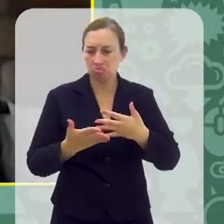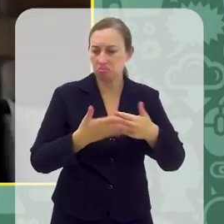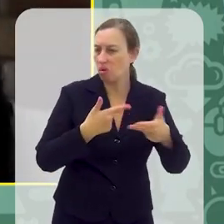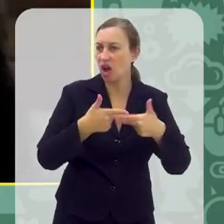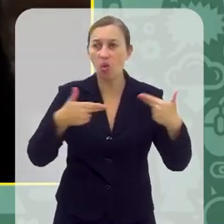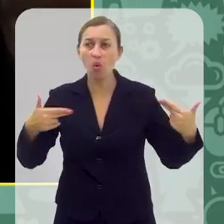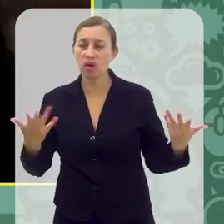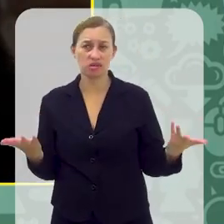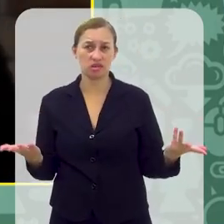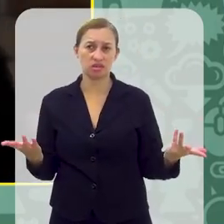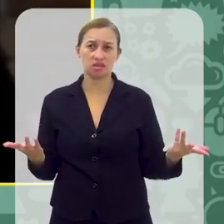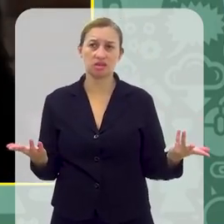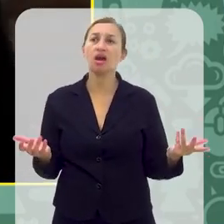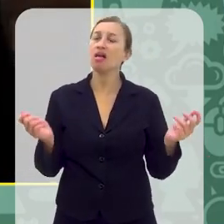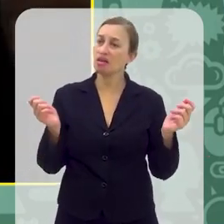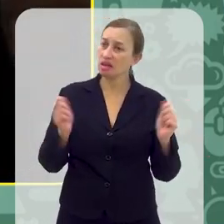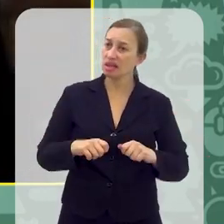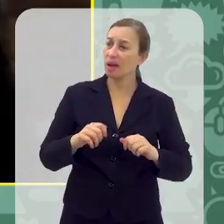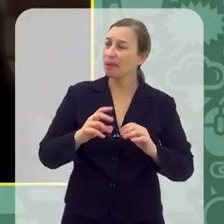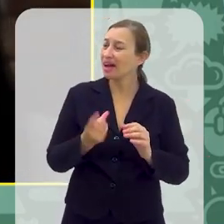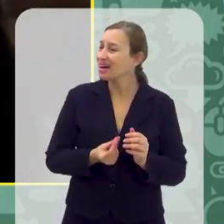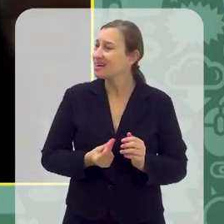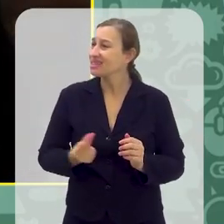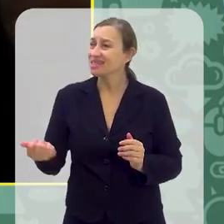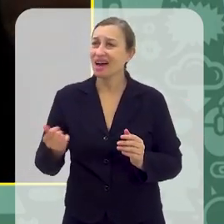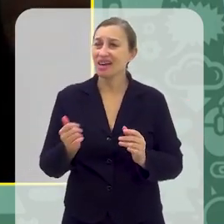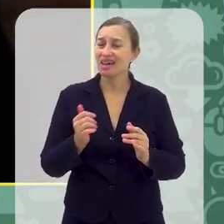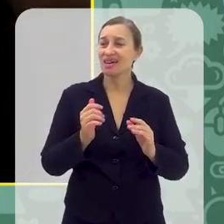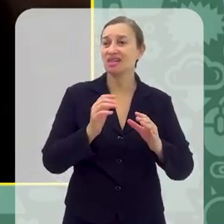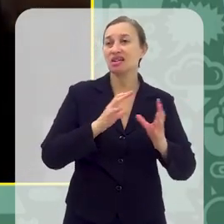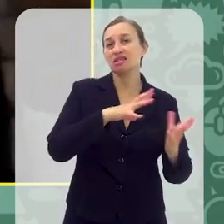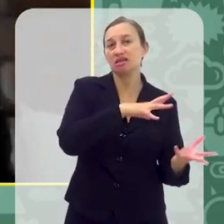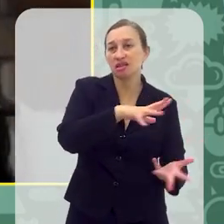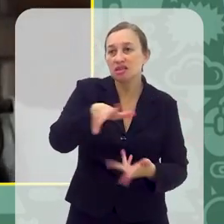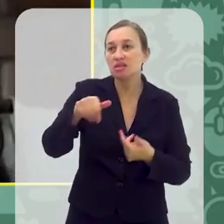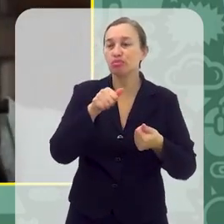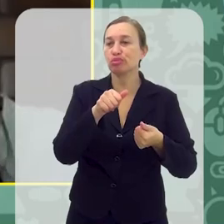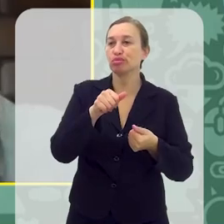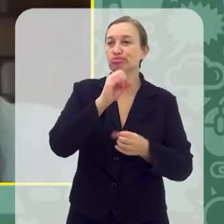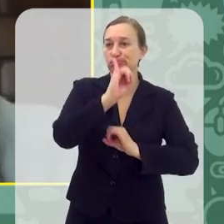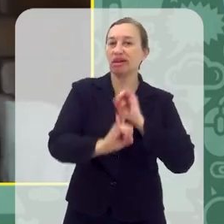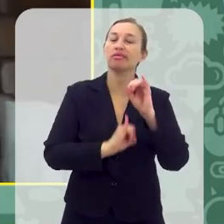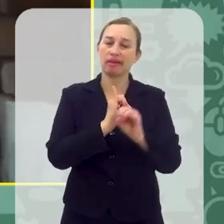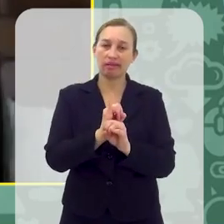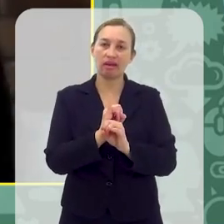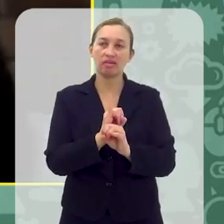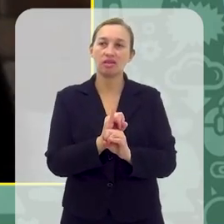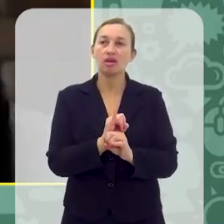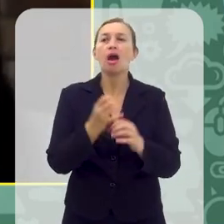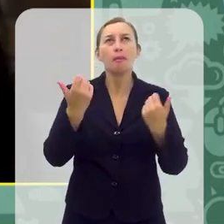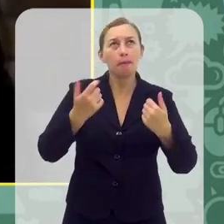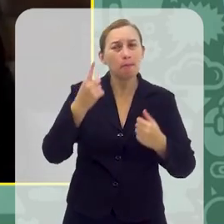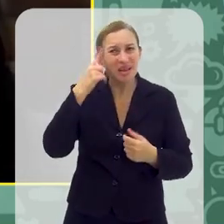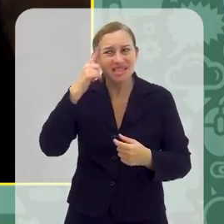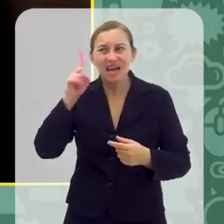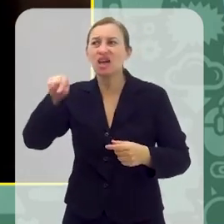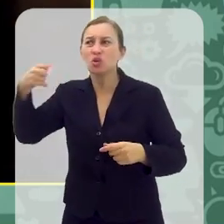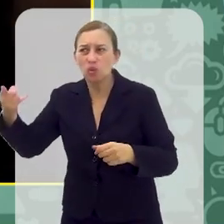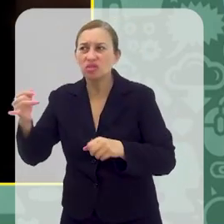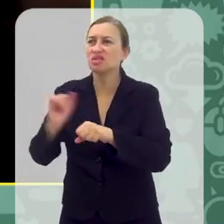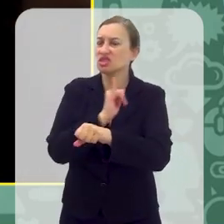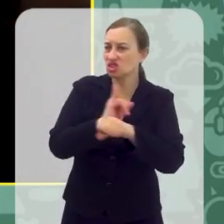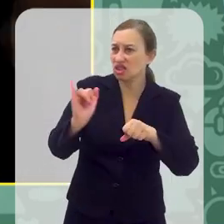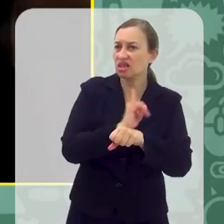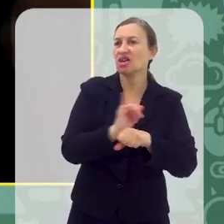muita coisa que dá para ser feito, né, acho que talvez sair desse automático de que, ah, eu preciso dar a tela para a criança ficar quietinha ali. Não, pensar em